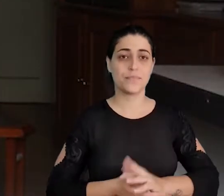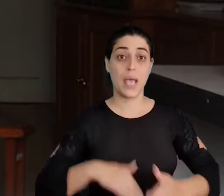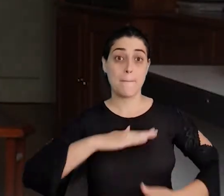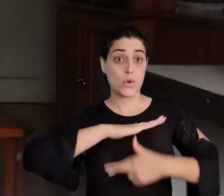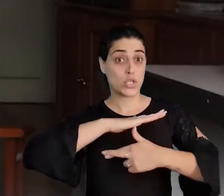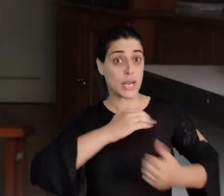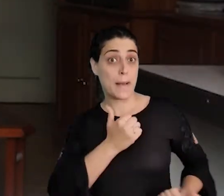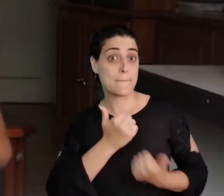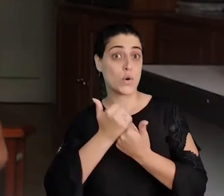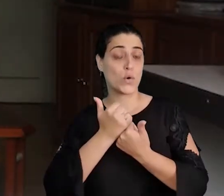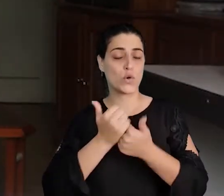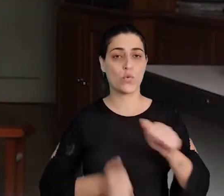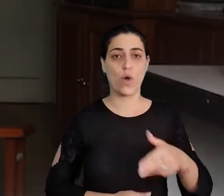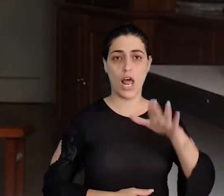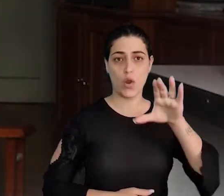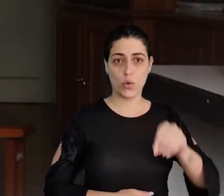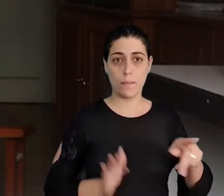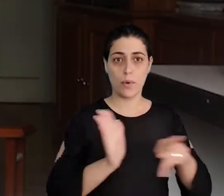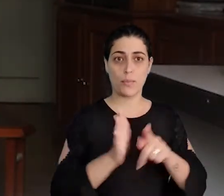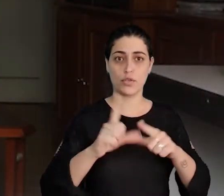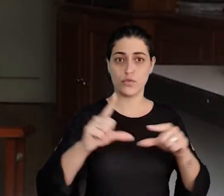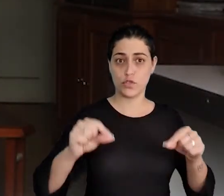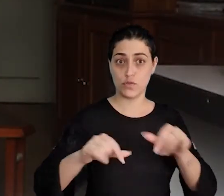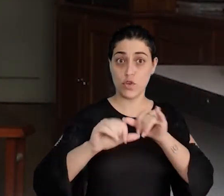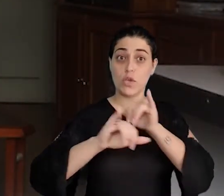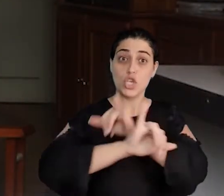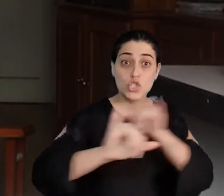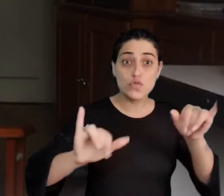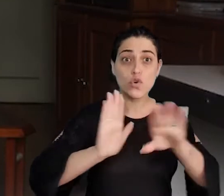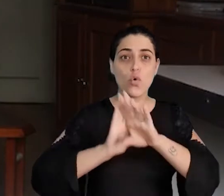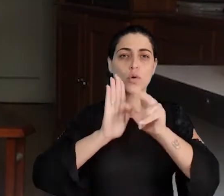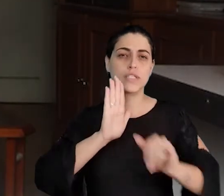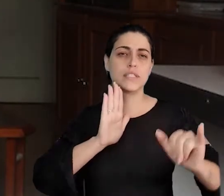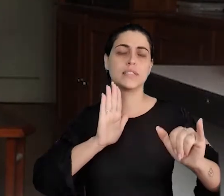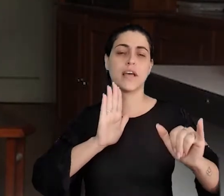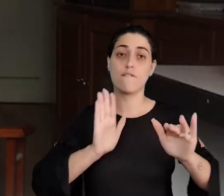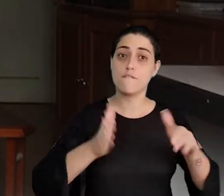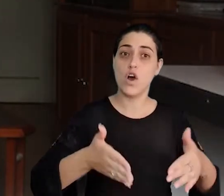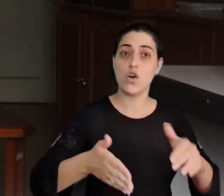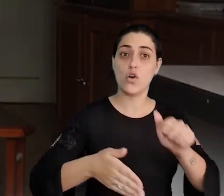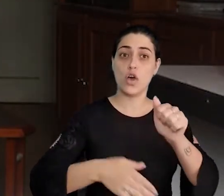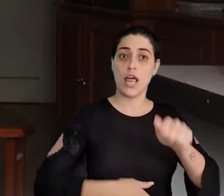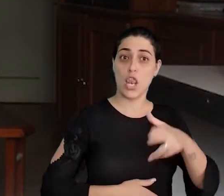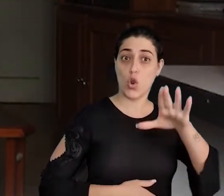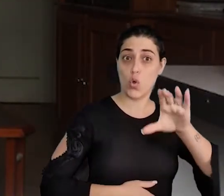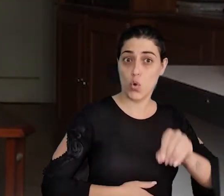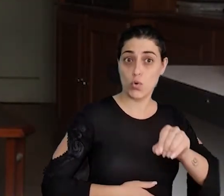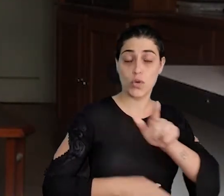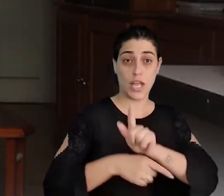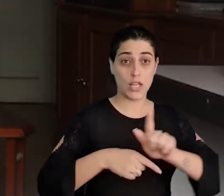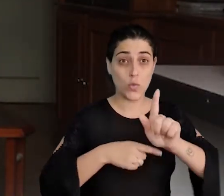-Reitoria de Assistência Estudantil da UFJF divulgou o edital destinado aos alunos da graduação à